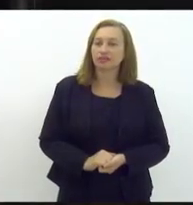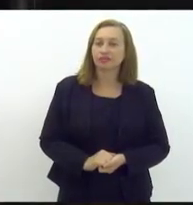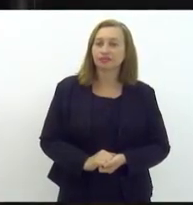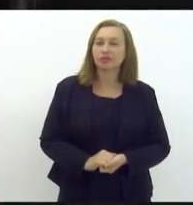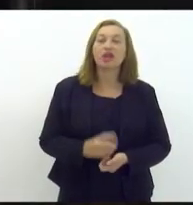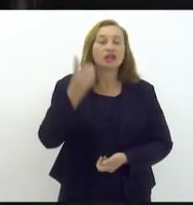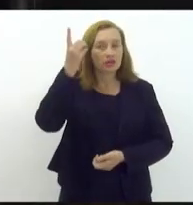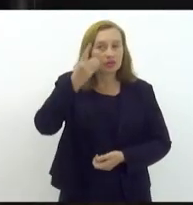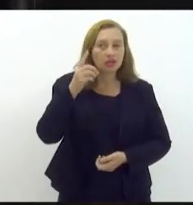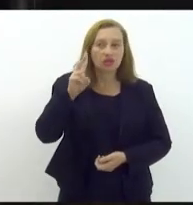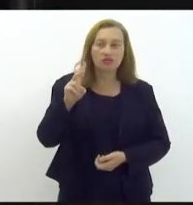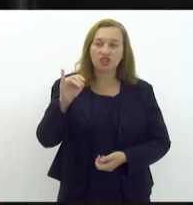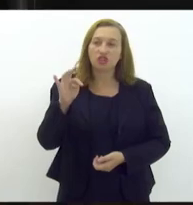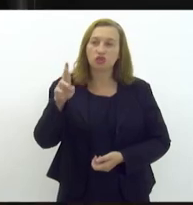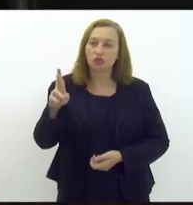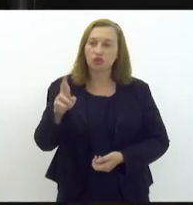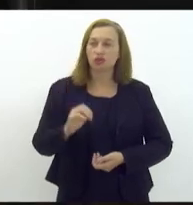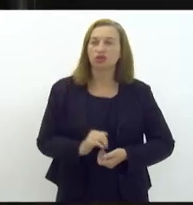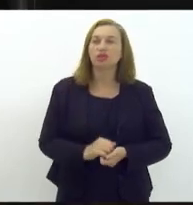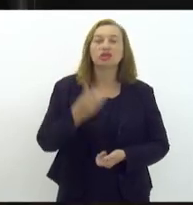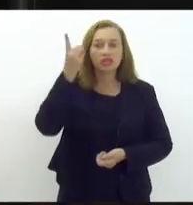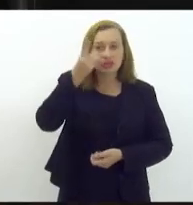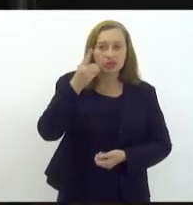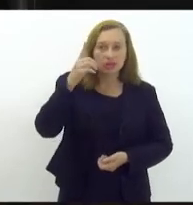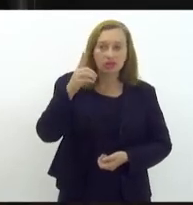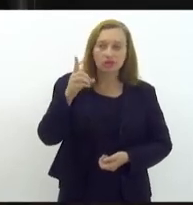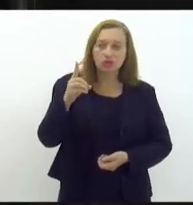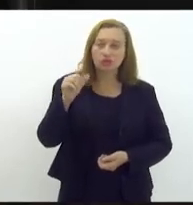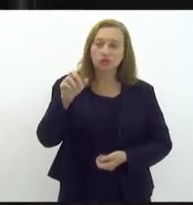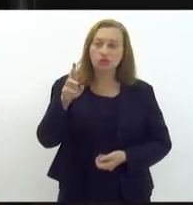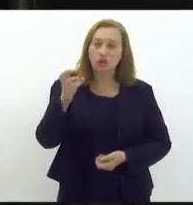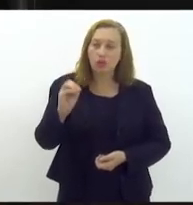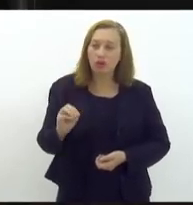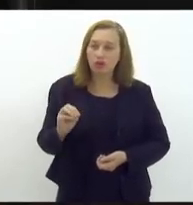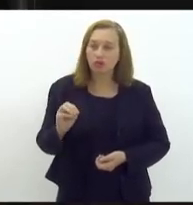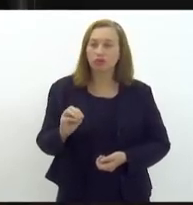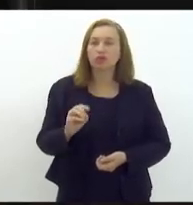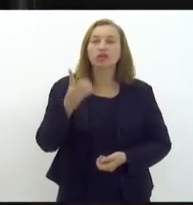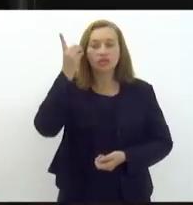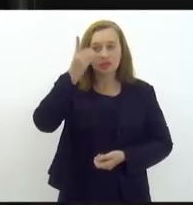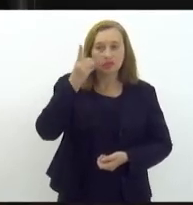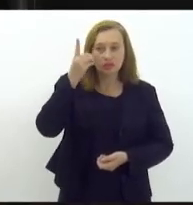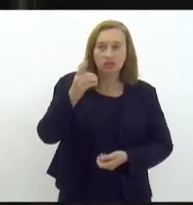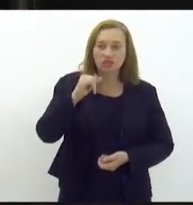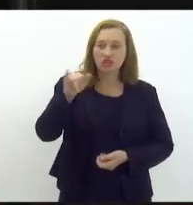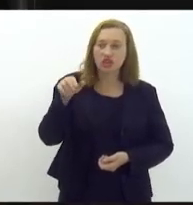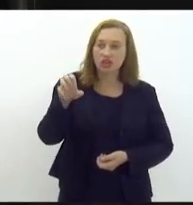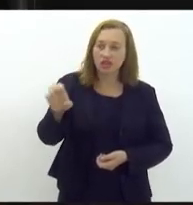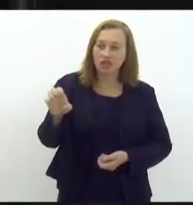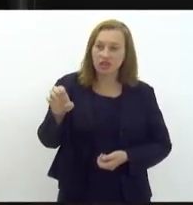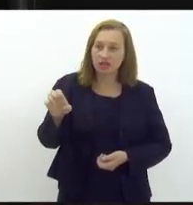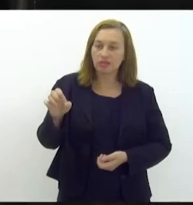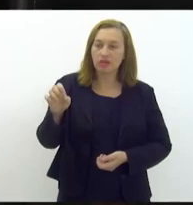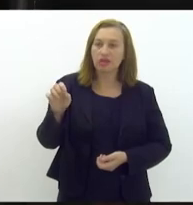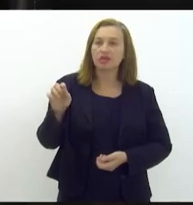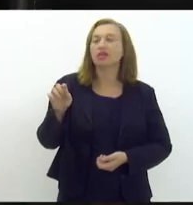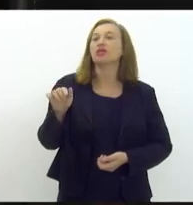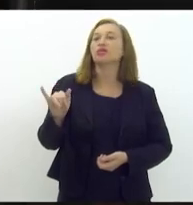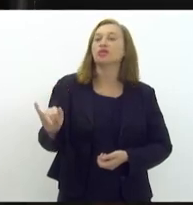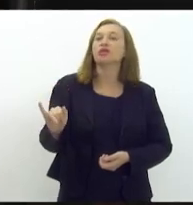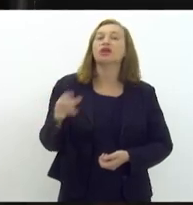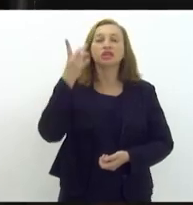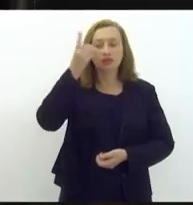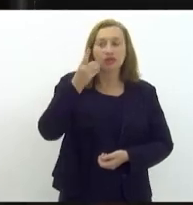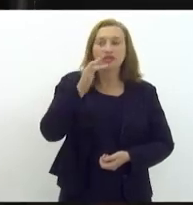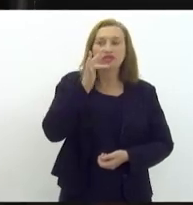Deputado Vitor Júnior. Deputado Doutor Deodalto. Deputado Jair Bittencourt. Deputado Jorge Felipe